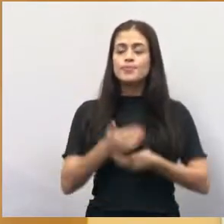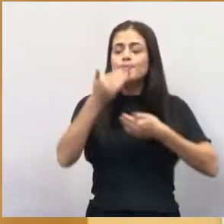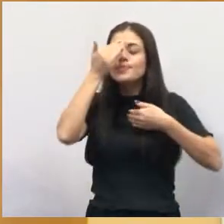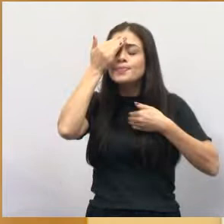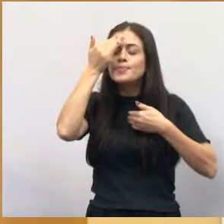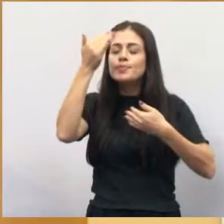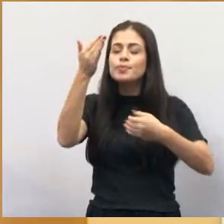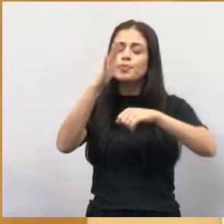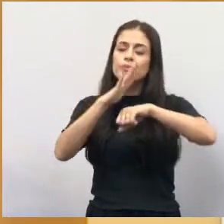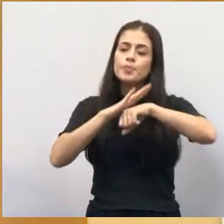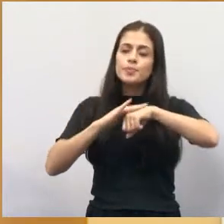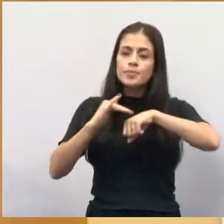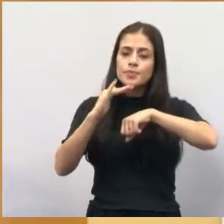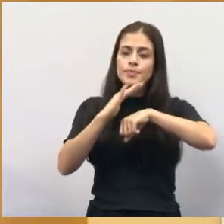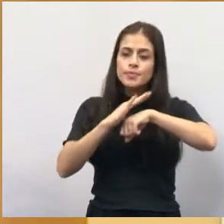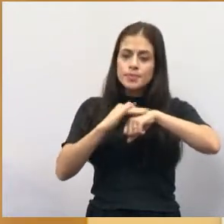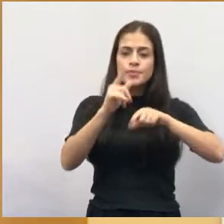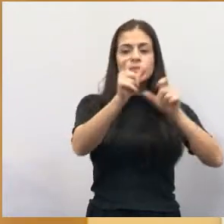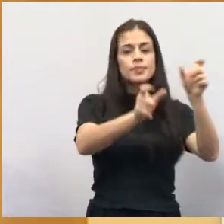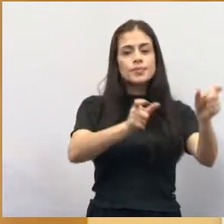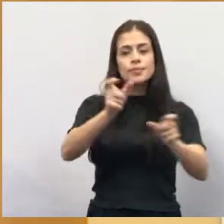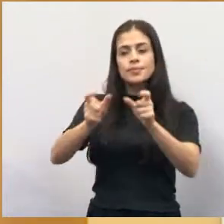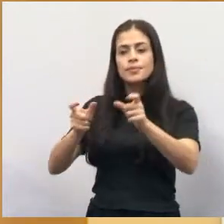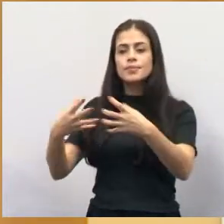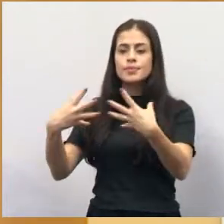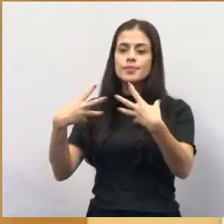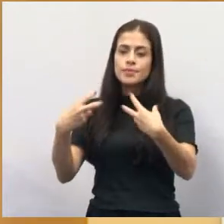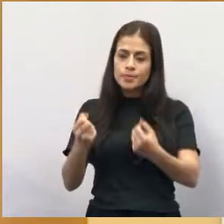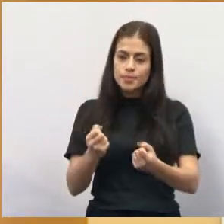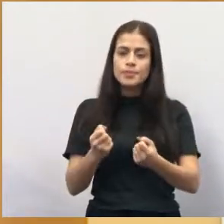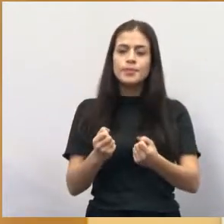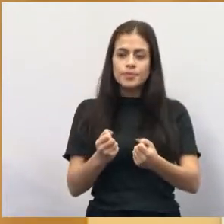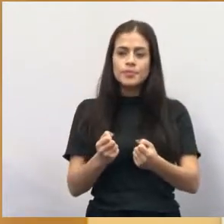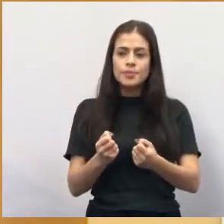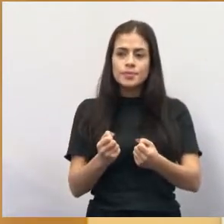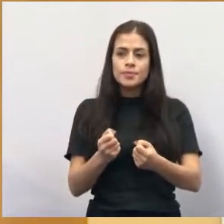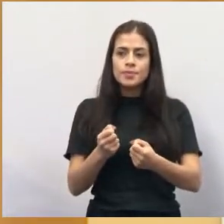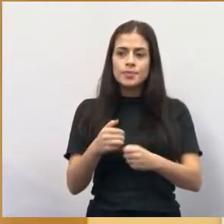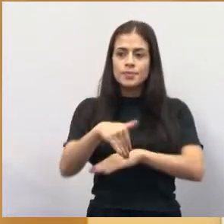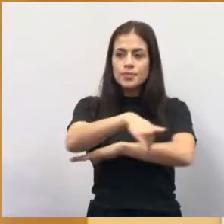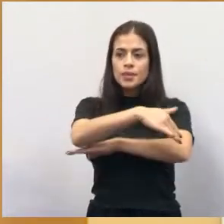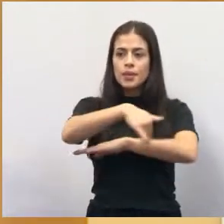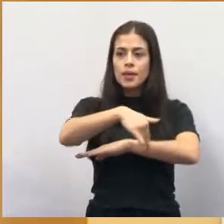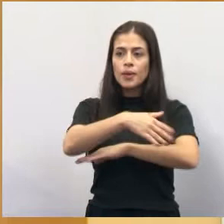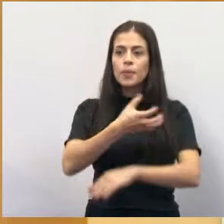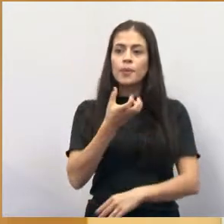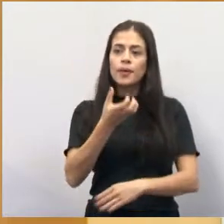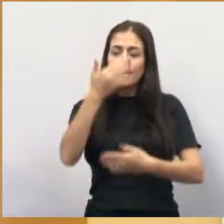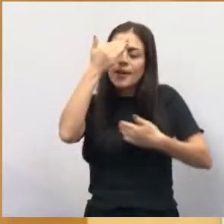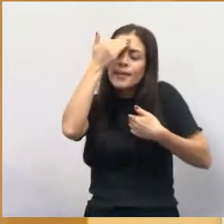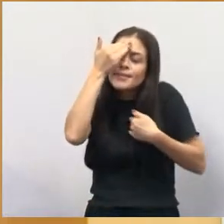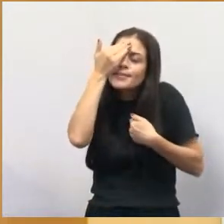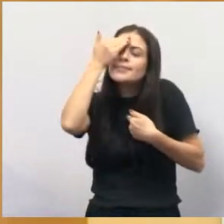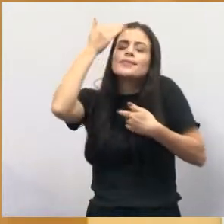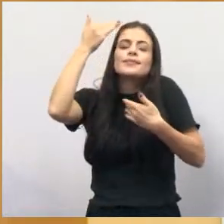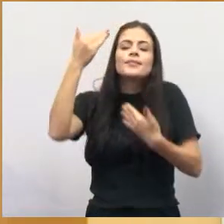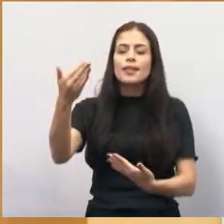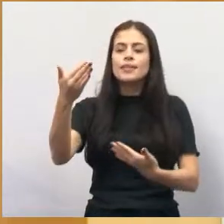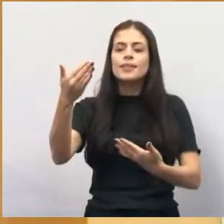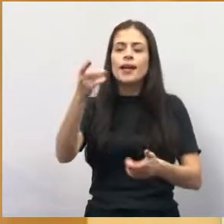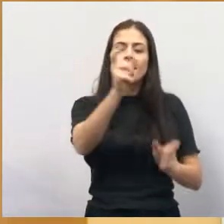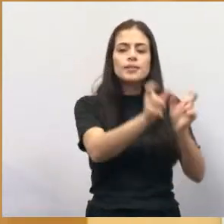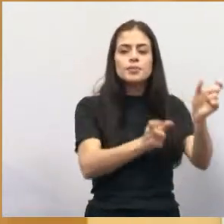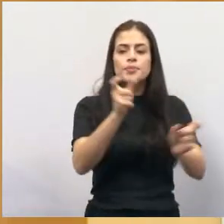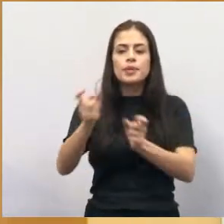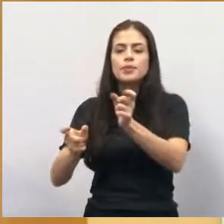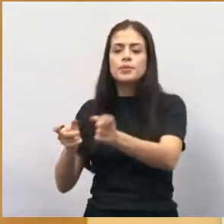por esse carinho que as pessoas recebem a gente nas ruas. Então eu quero agradecer profundamente as pessoas que